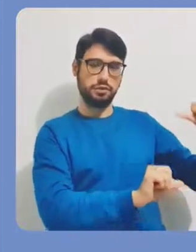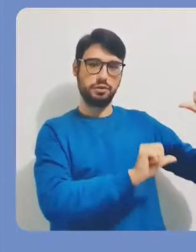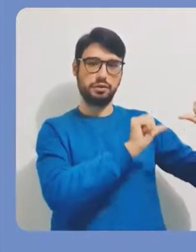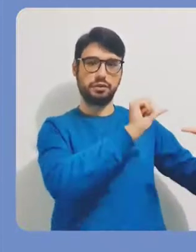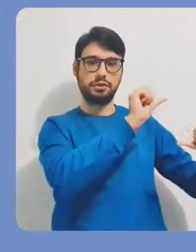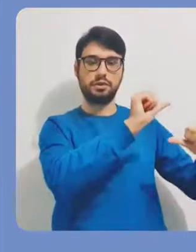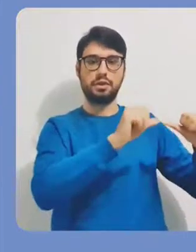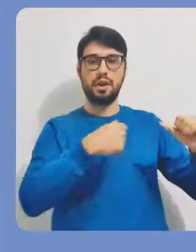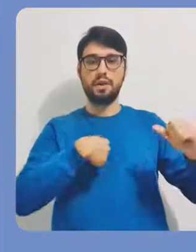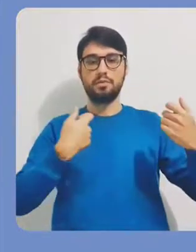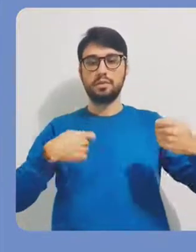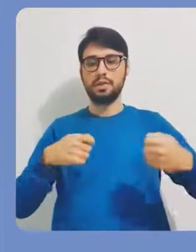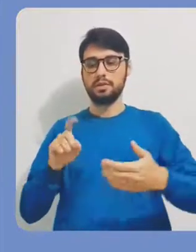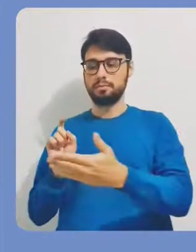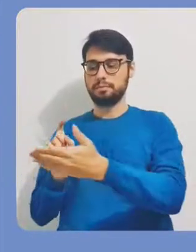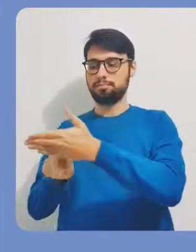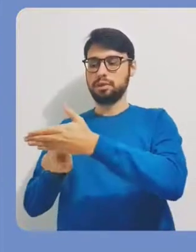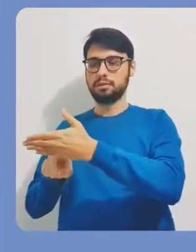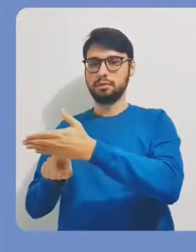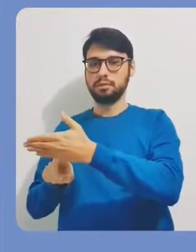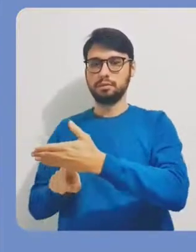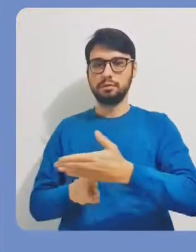fazendo o arraste aqui